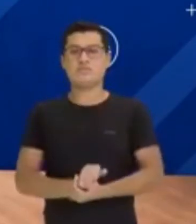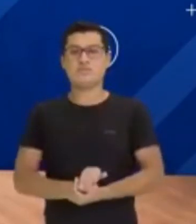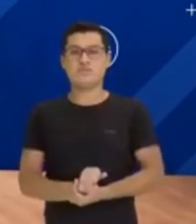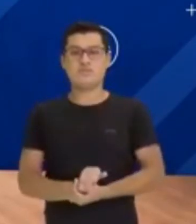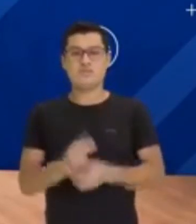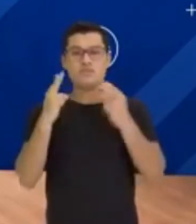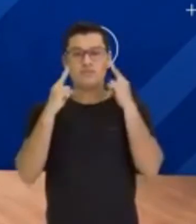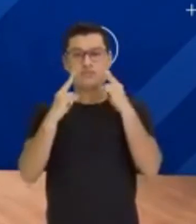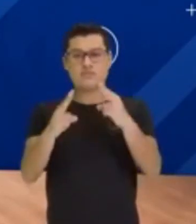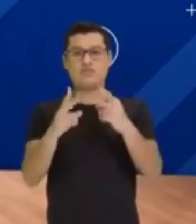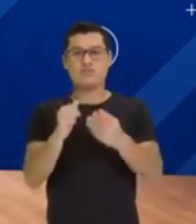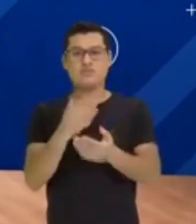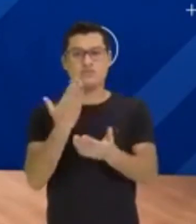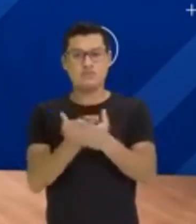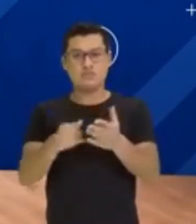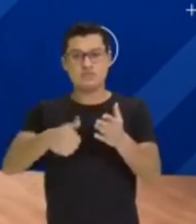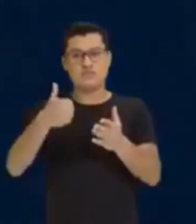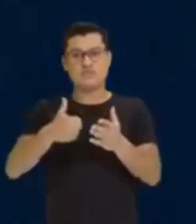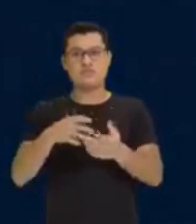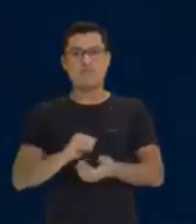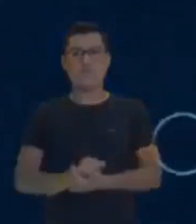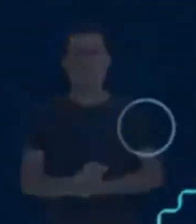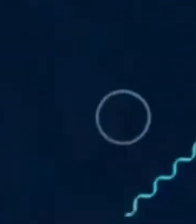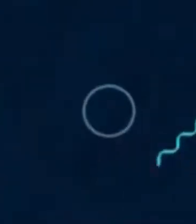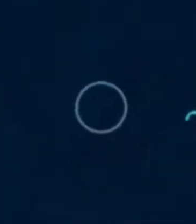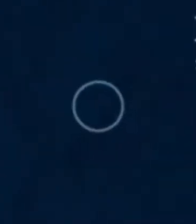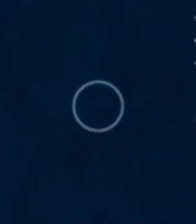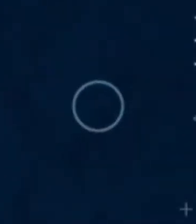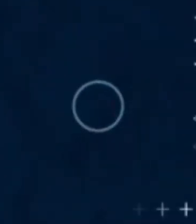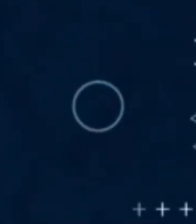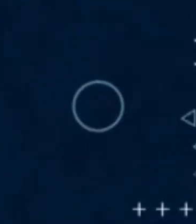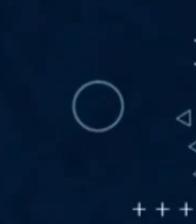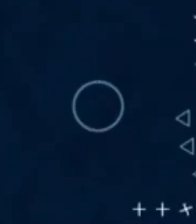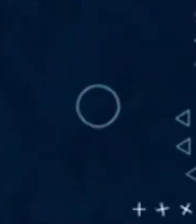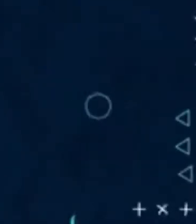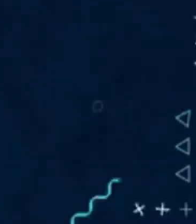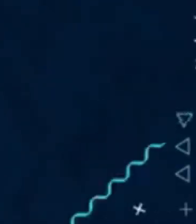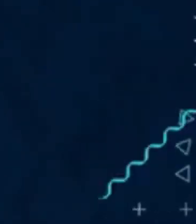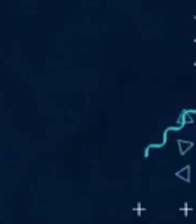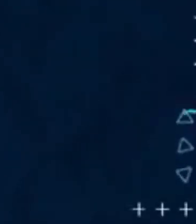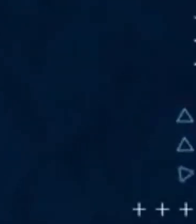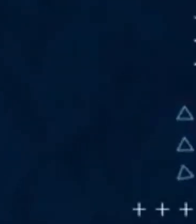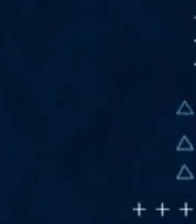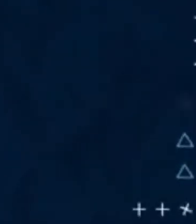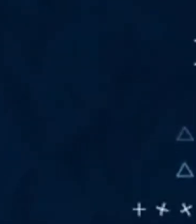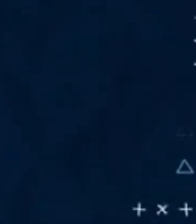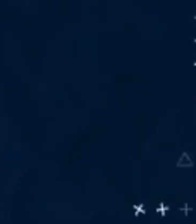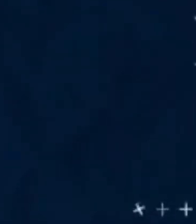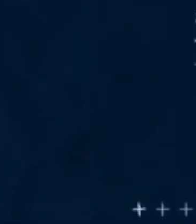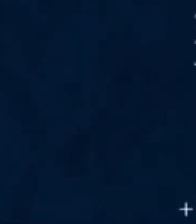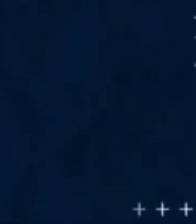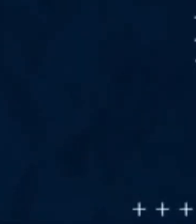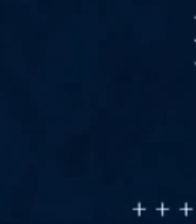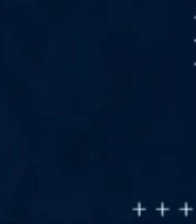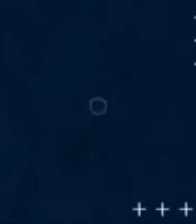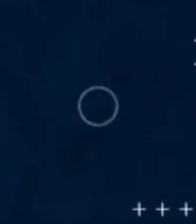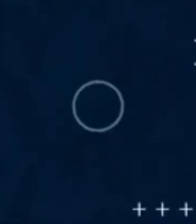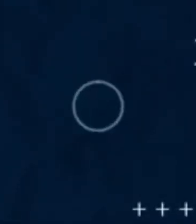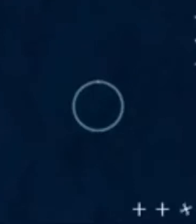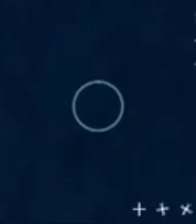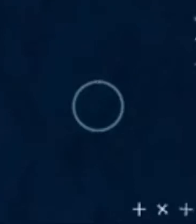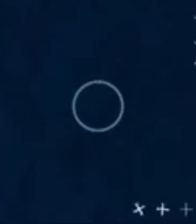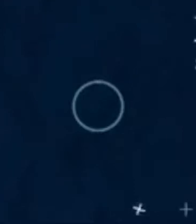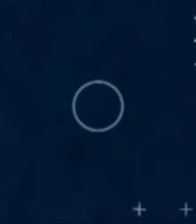Vamos à nossa primeira aula. Objetivo específico. Resolver situação-problema envolvendo a variação de